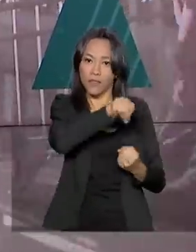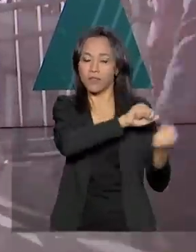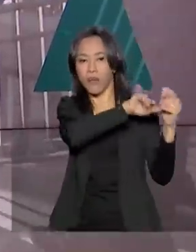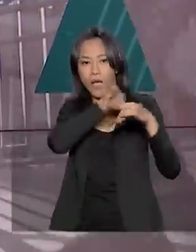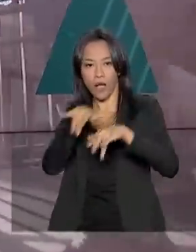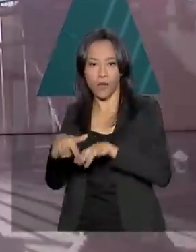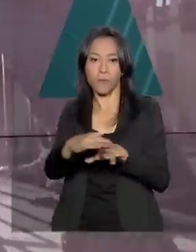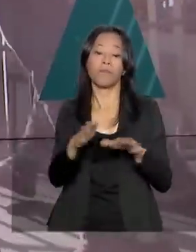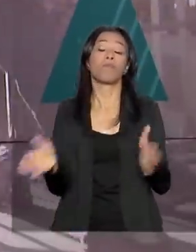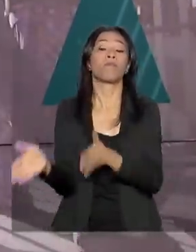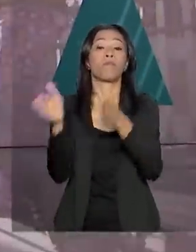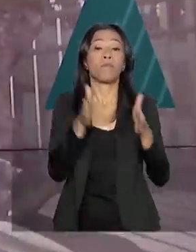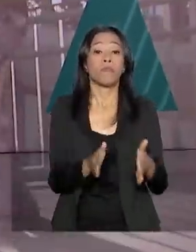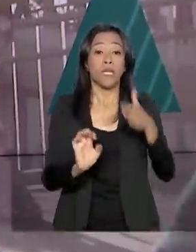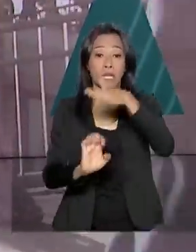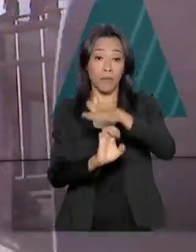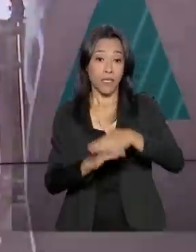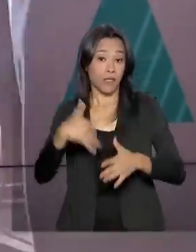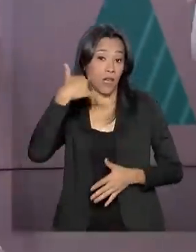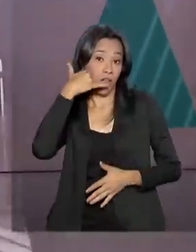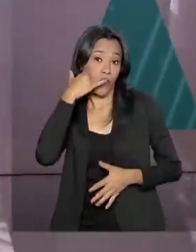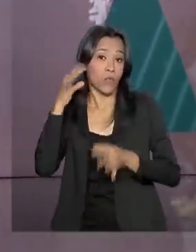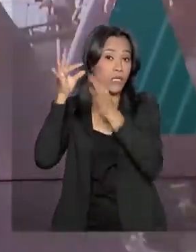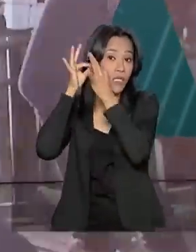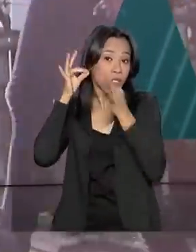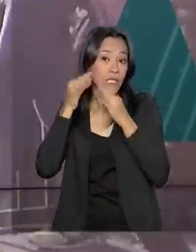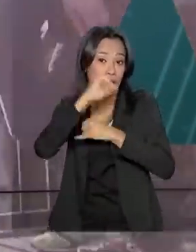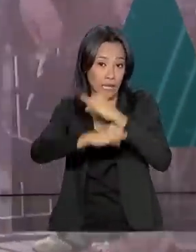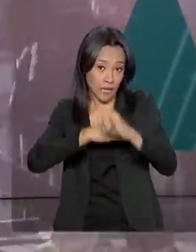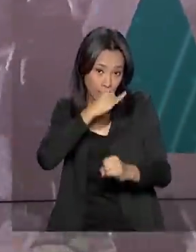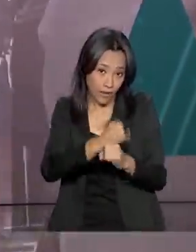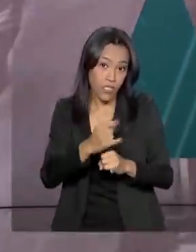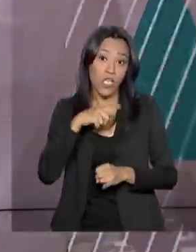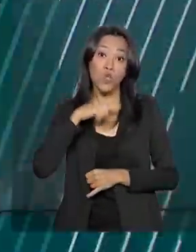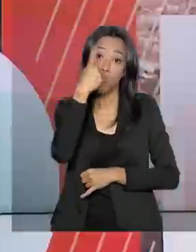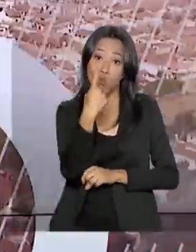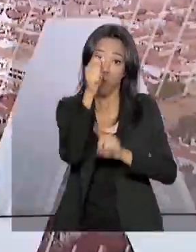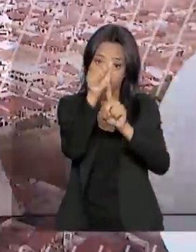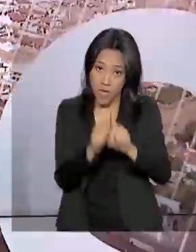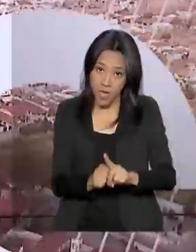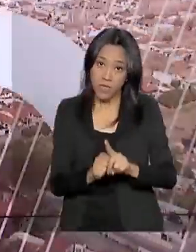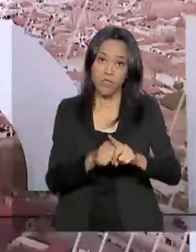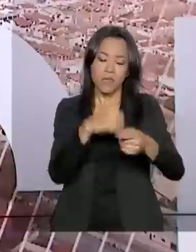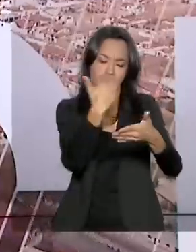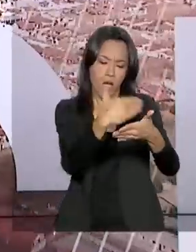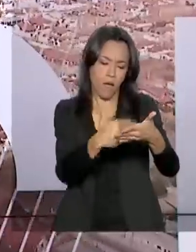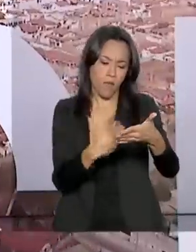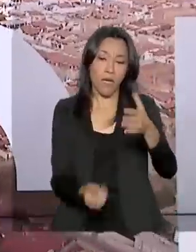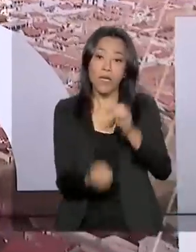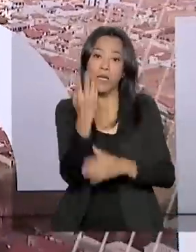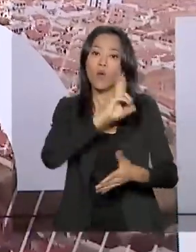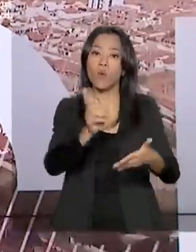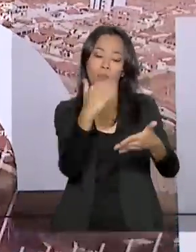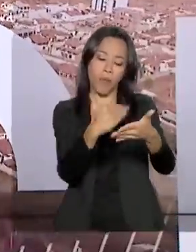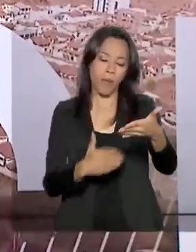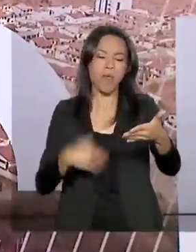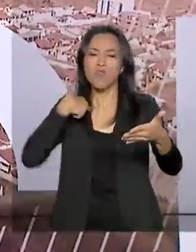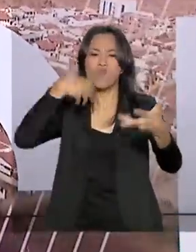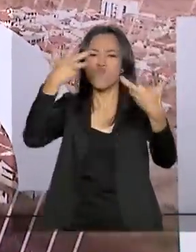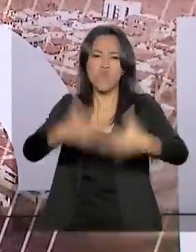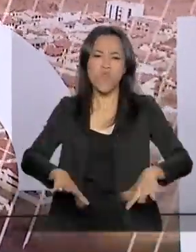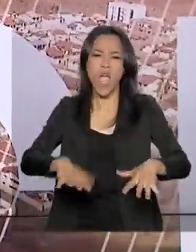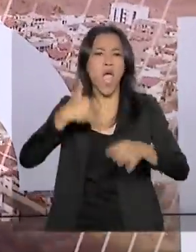Empresas de telefonia, internet e TV por assinatura têm um mês para criar uma lista de clientes que não querem receber as indesejadas